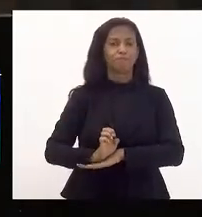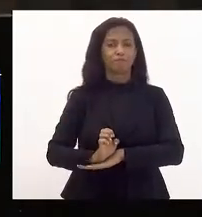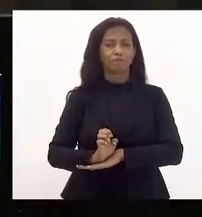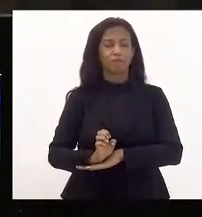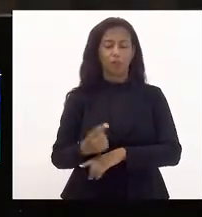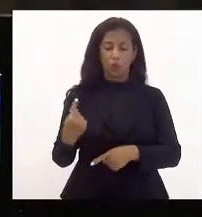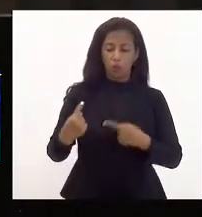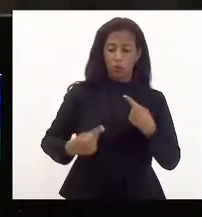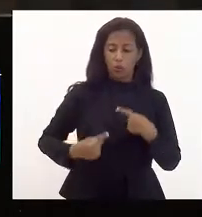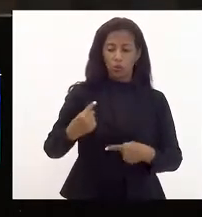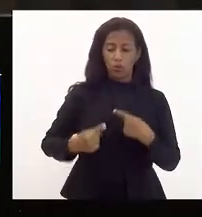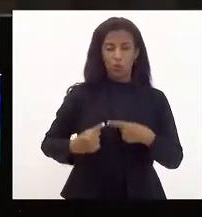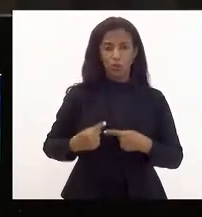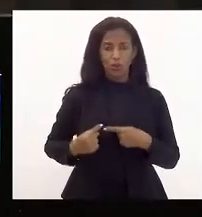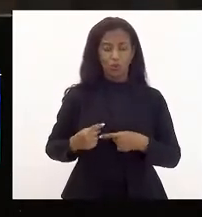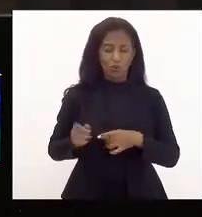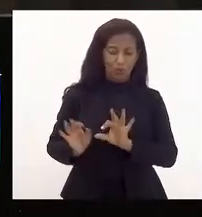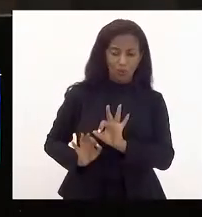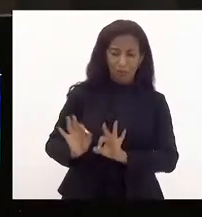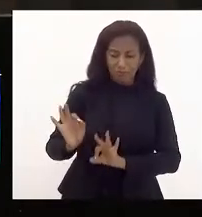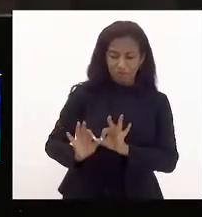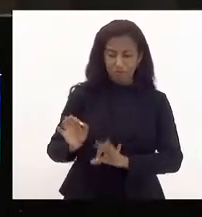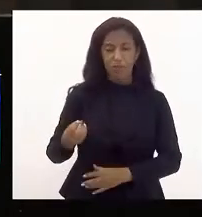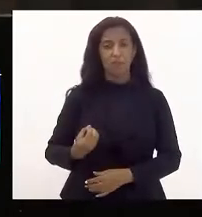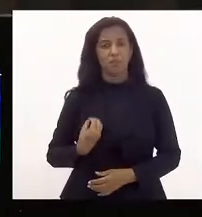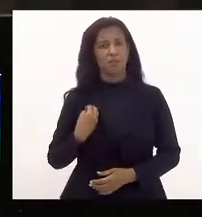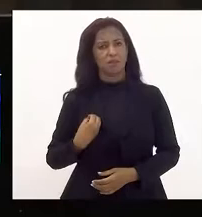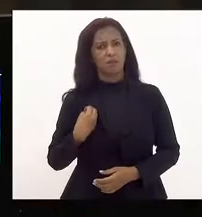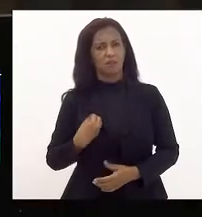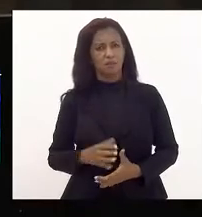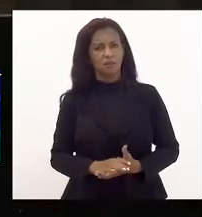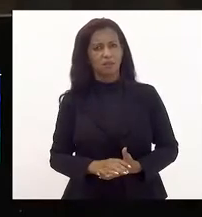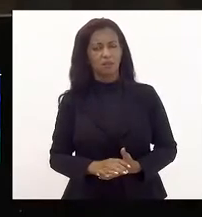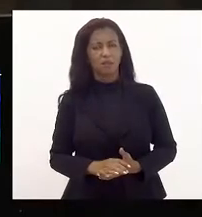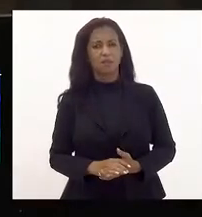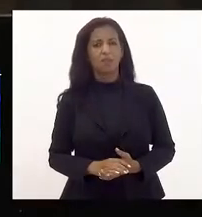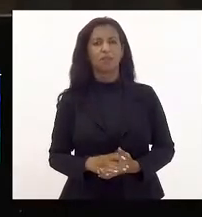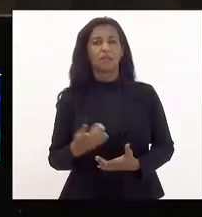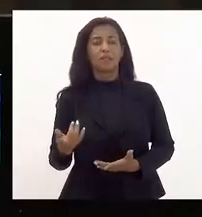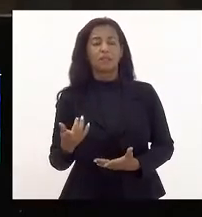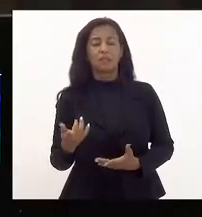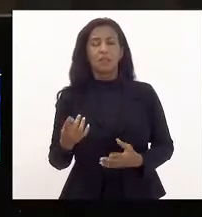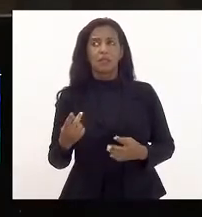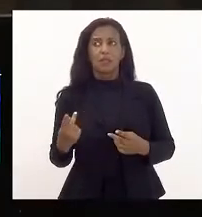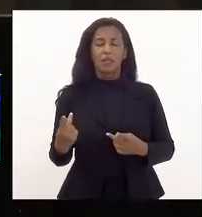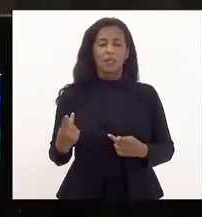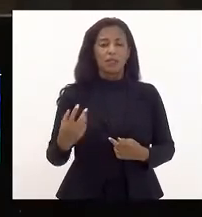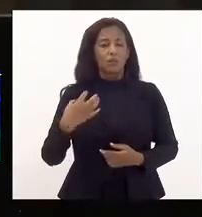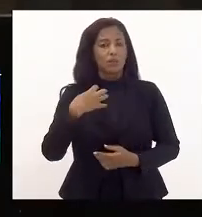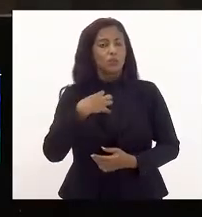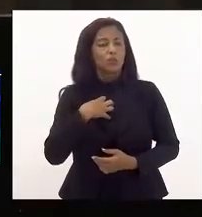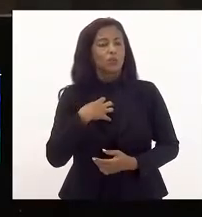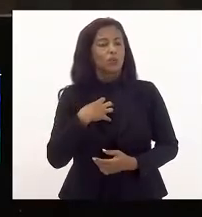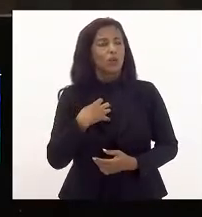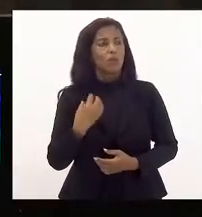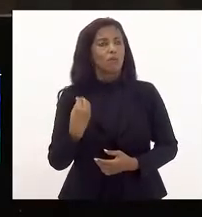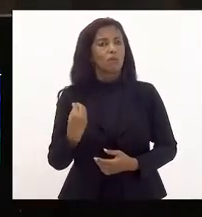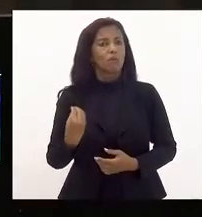discutindo as suas condições de vida e a sua situação